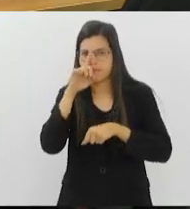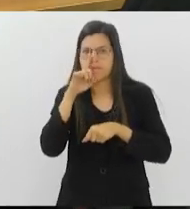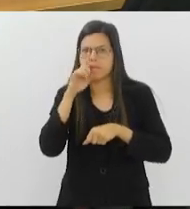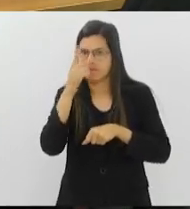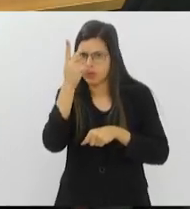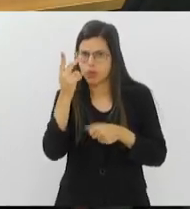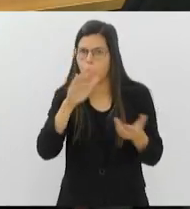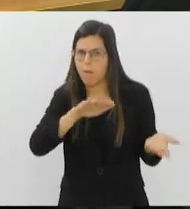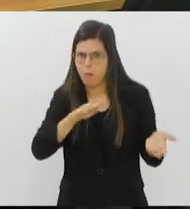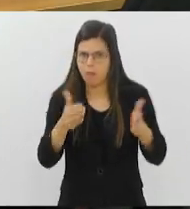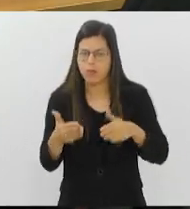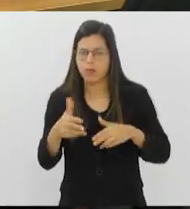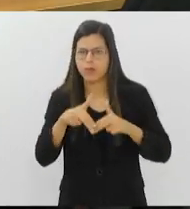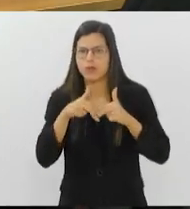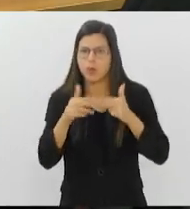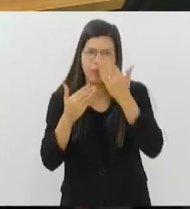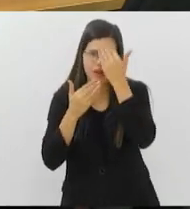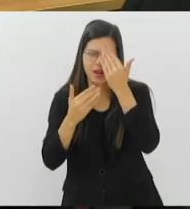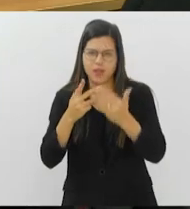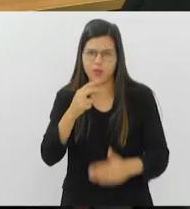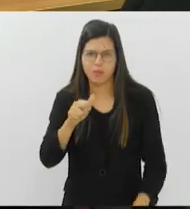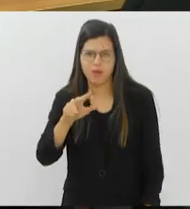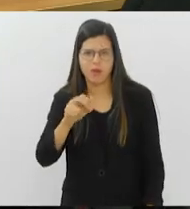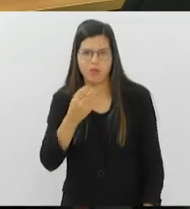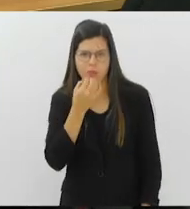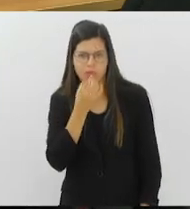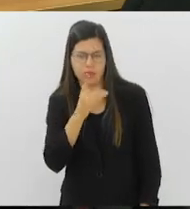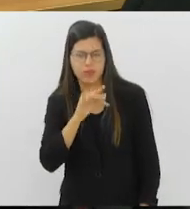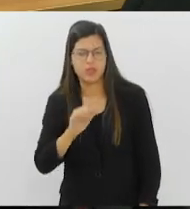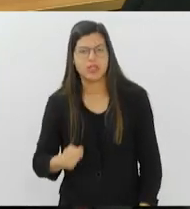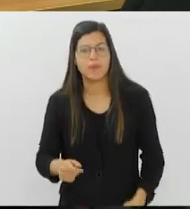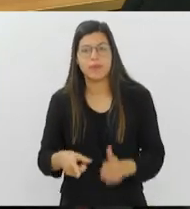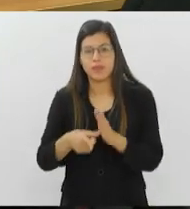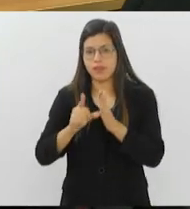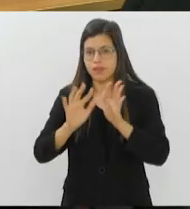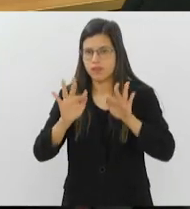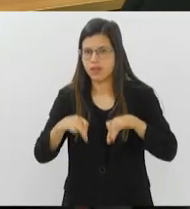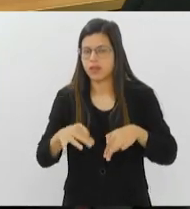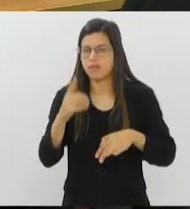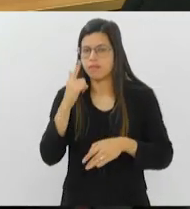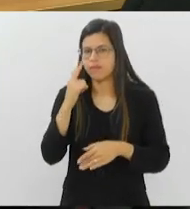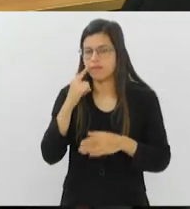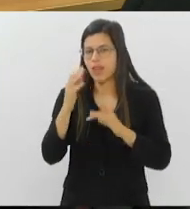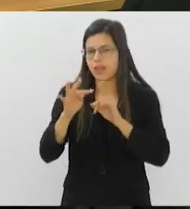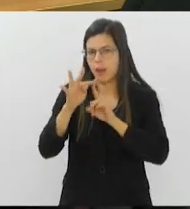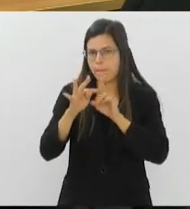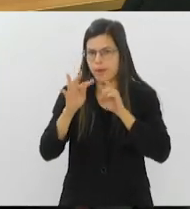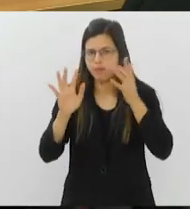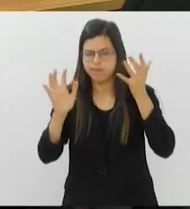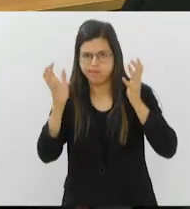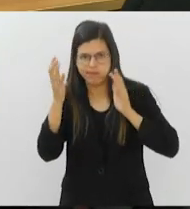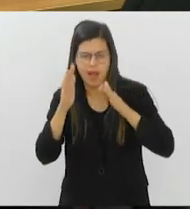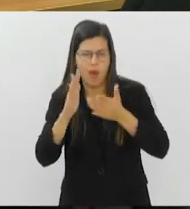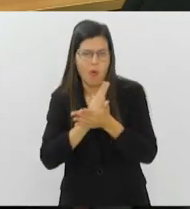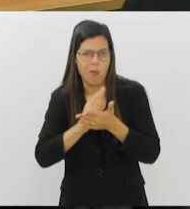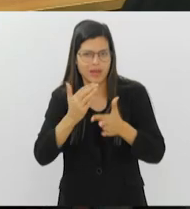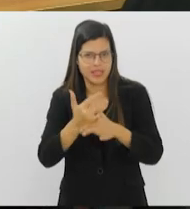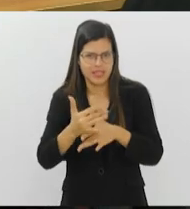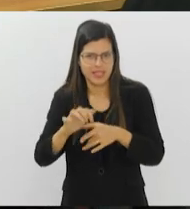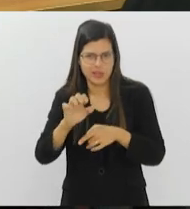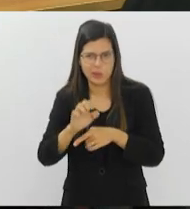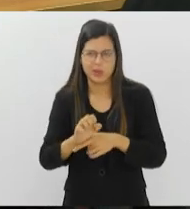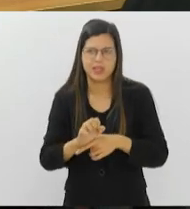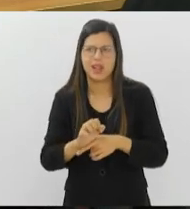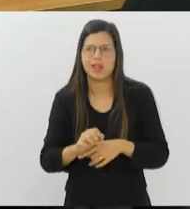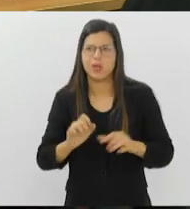Obrigado, PV. Muito obrigado. Bom dia pra você. E antes de encerrar, vamos dar uma olhada no tempo em algumas cidades do Estado. Aqui na